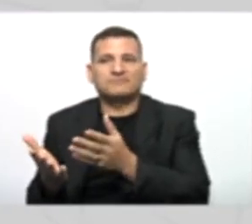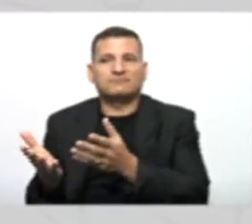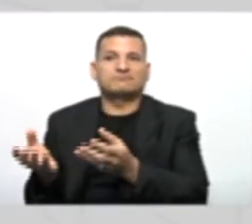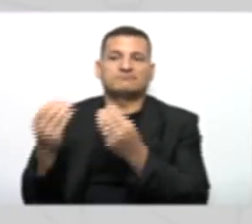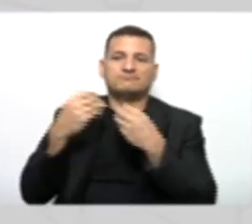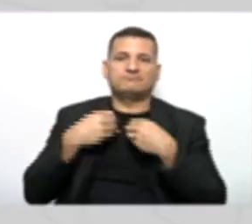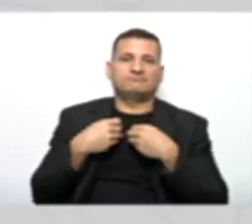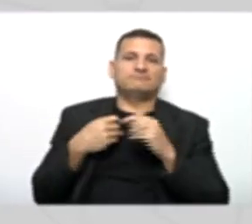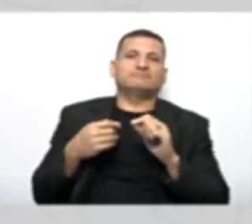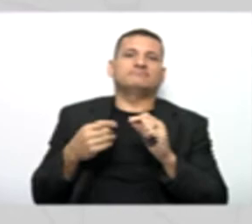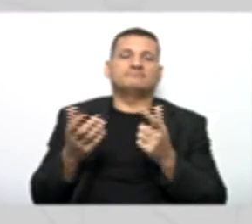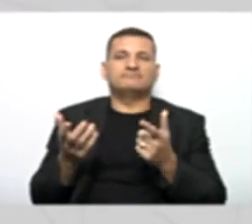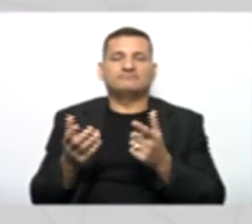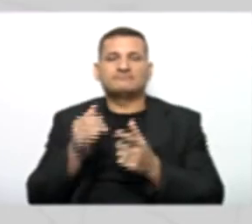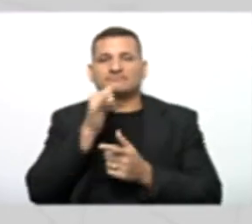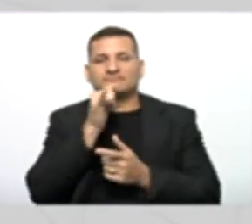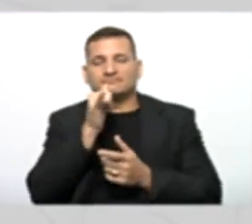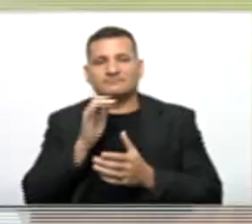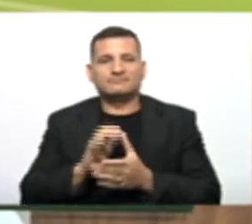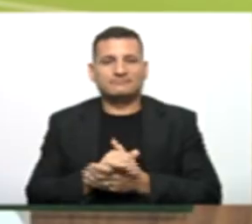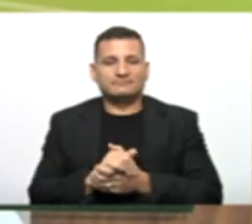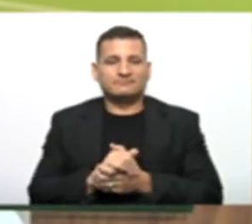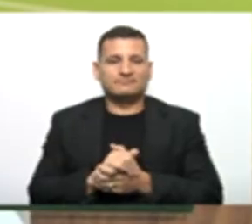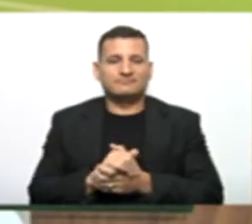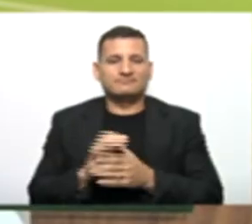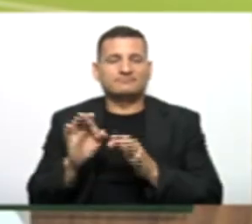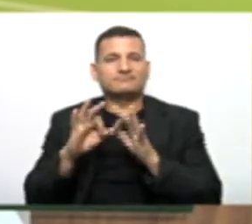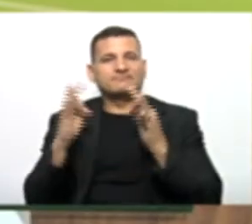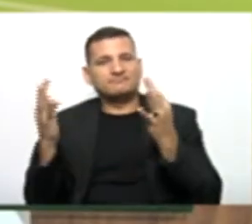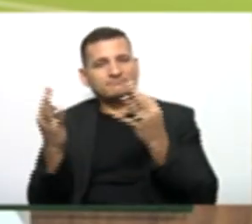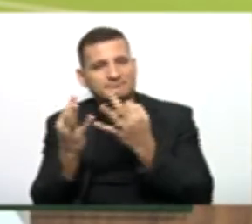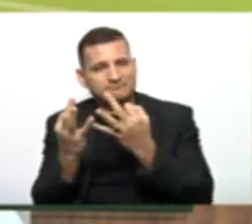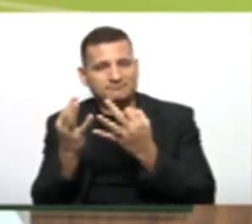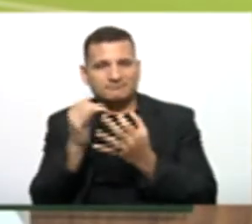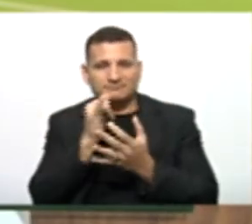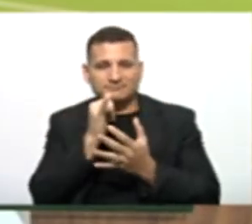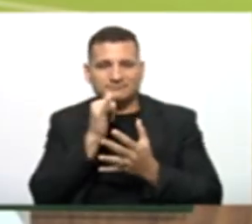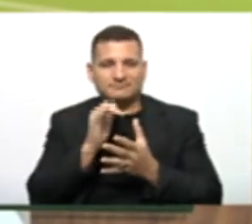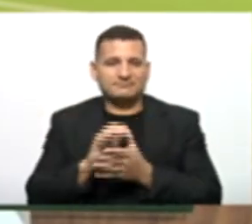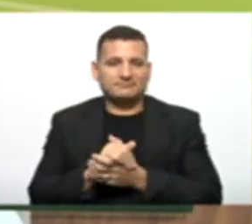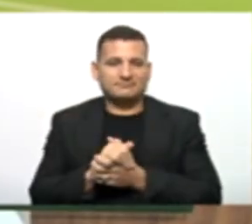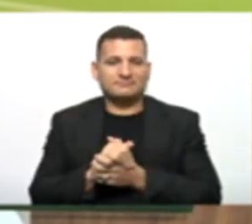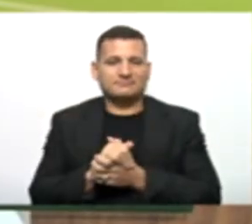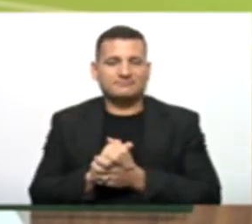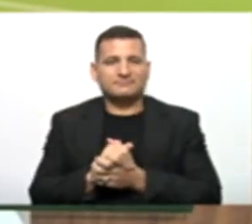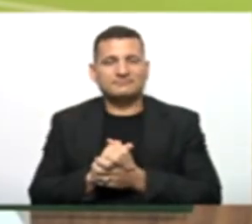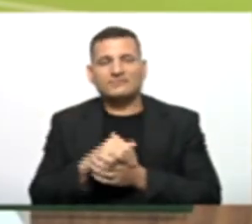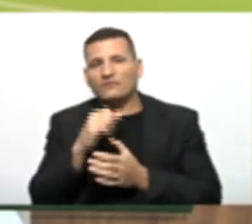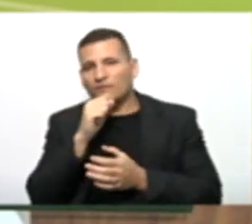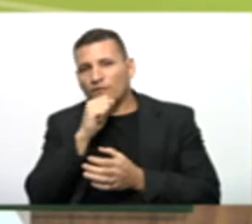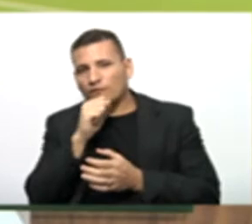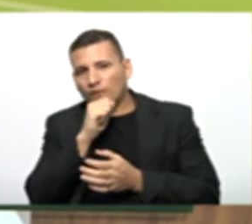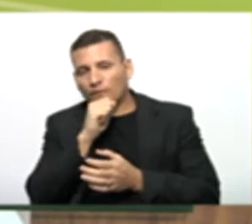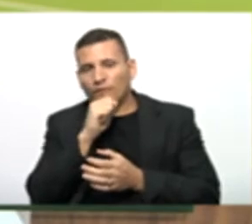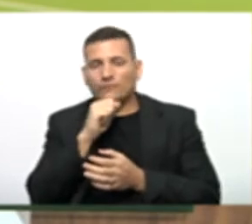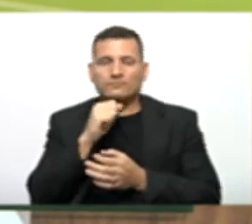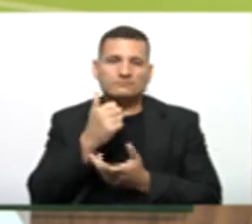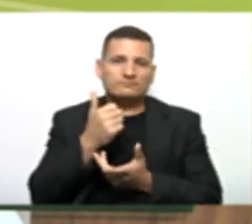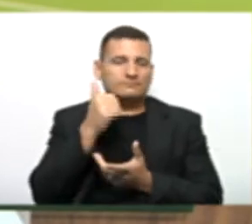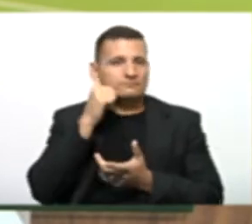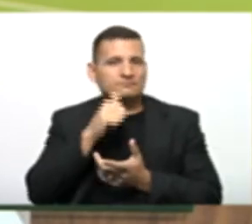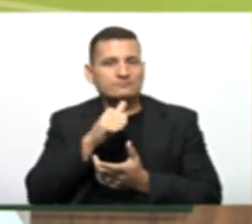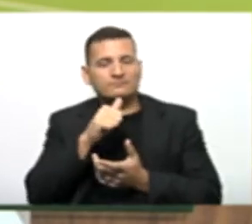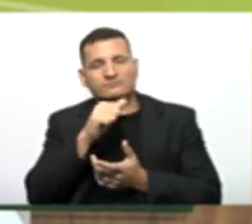vamos pensar uma situação aí. Um parente, uma bisavó, um bisavô nosso, uns avós,